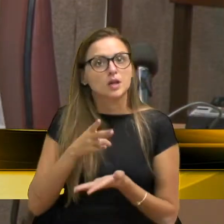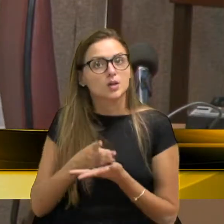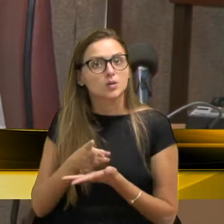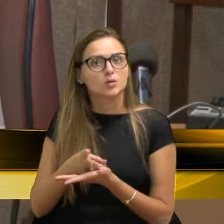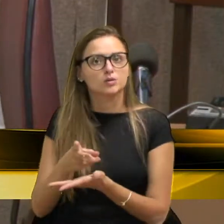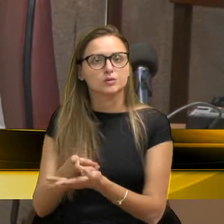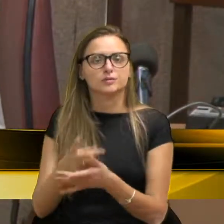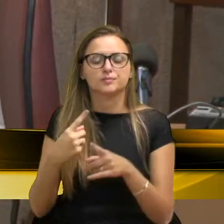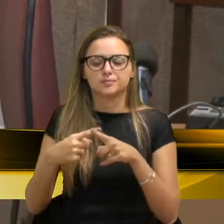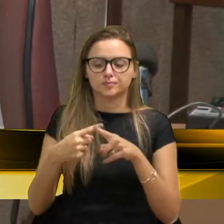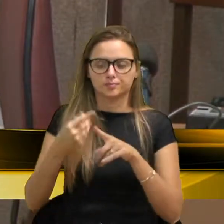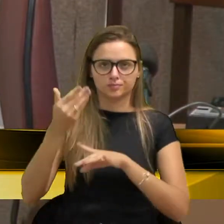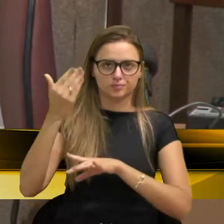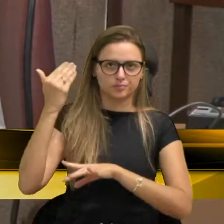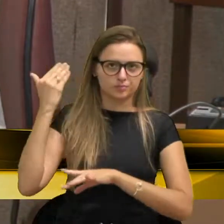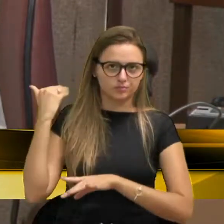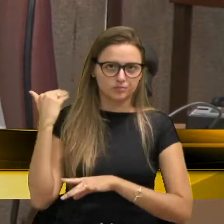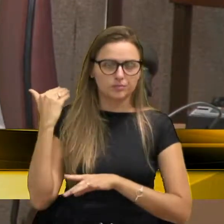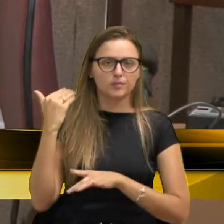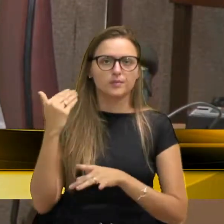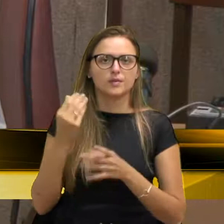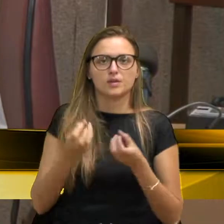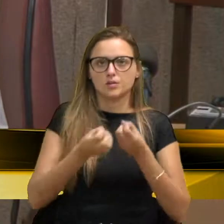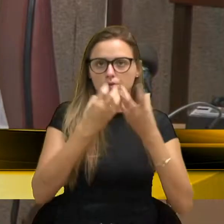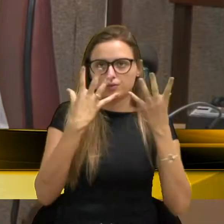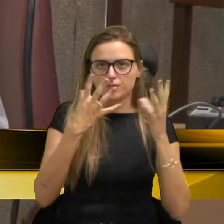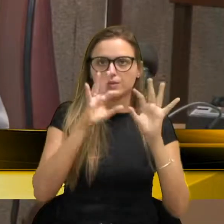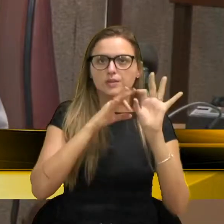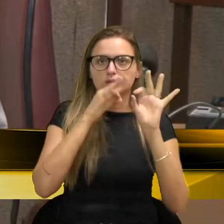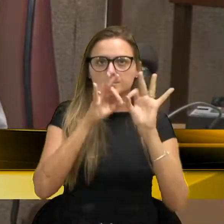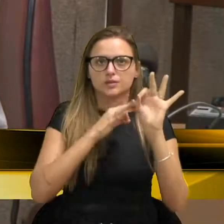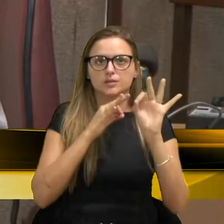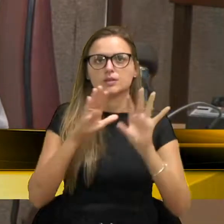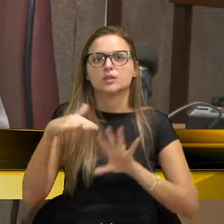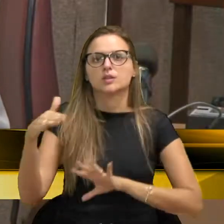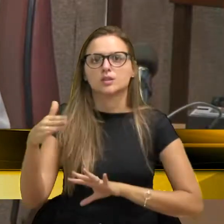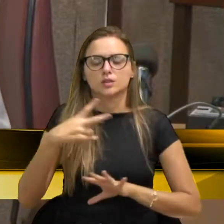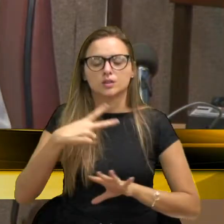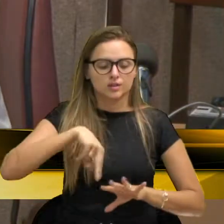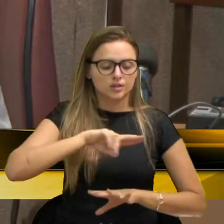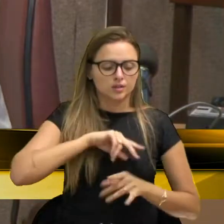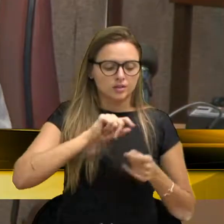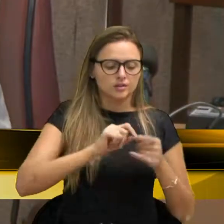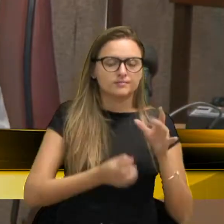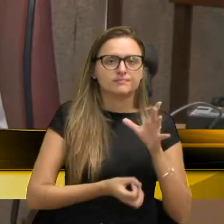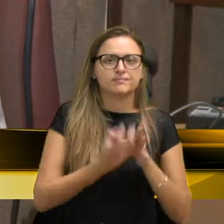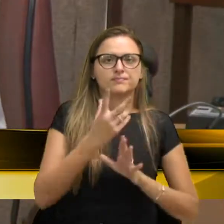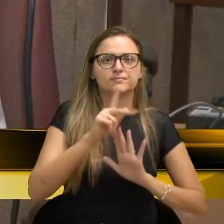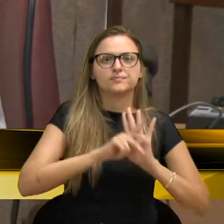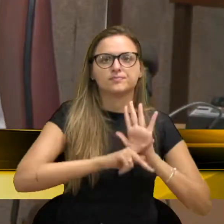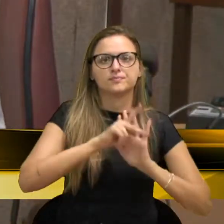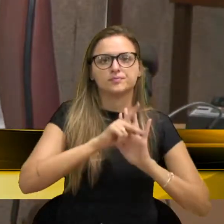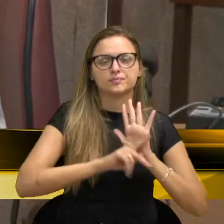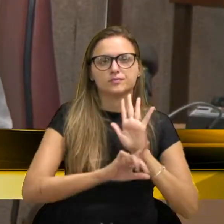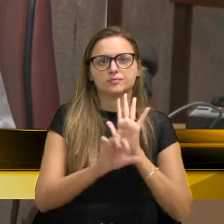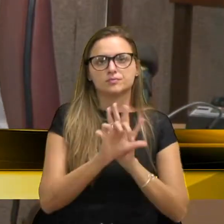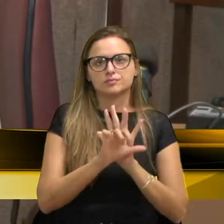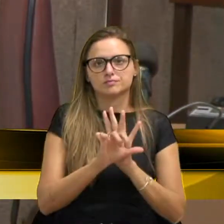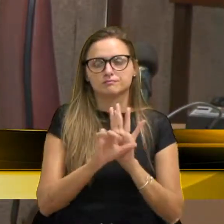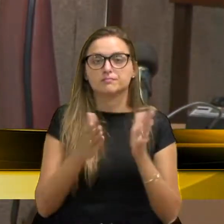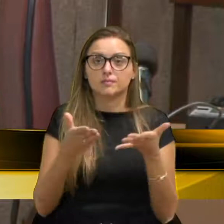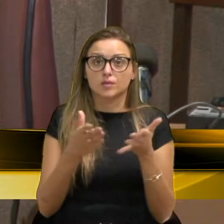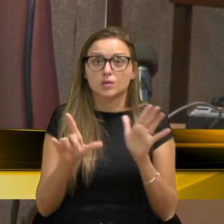Porque anteriormente, em outras festas, quando nós protocolamos na casa esse projeto de lei, que depois virou lei,